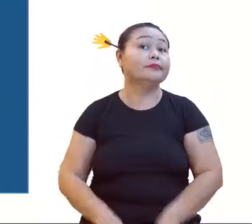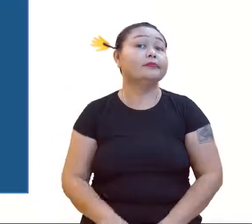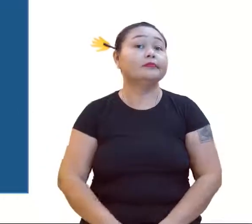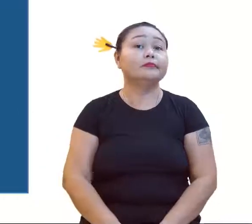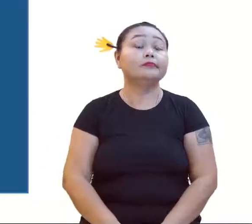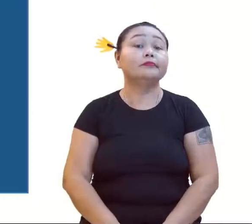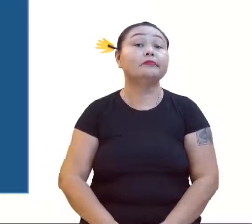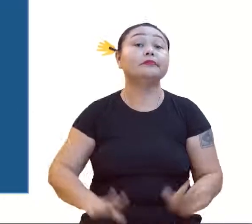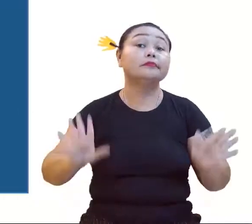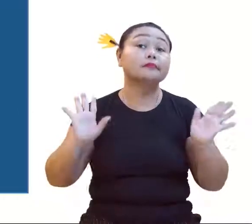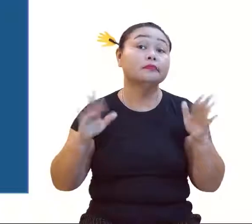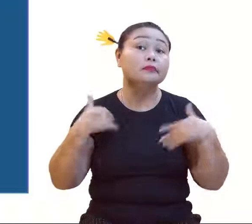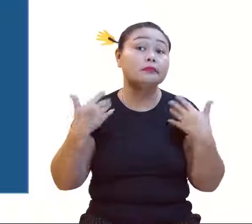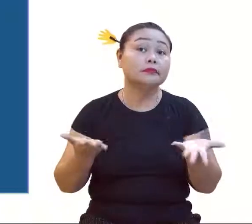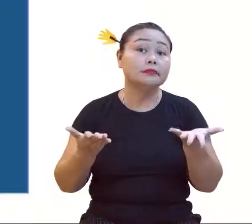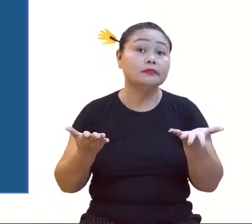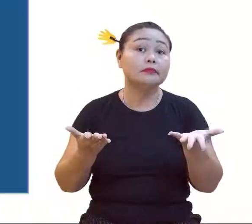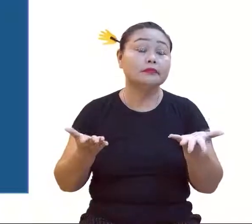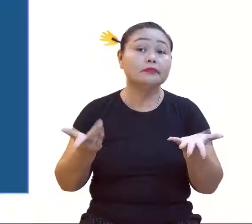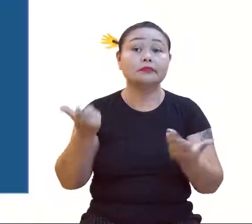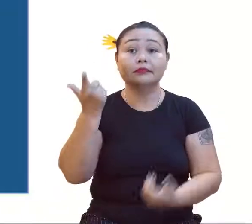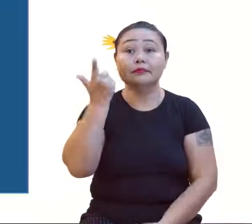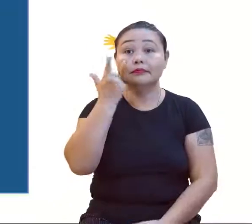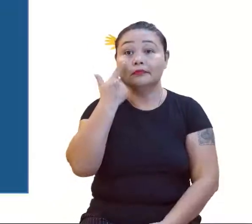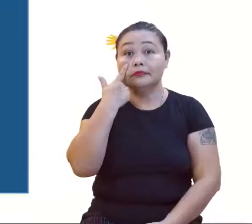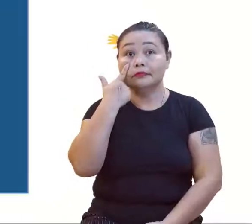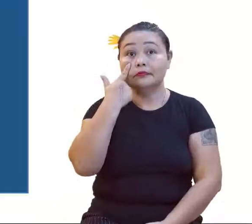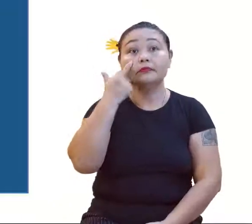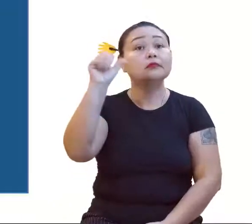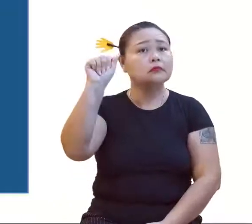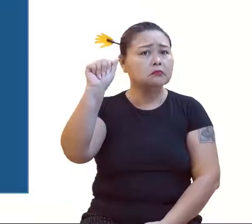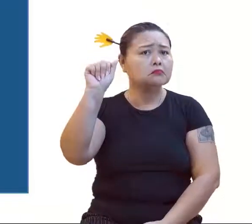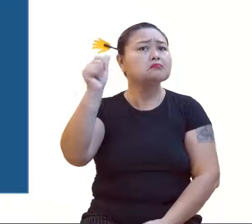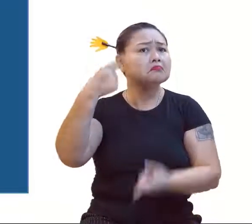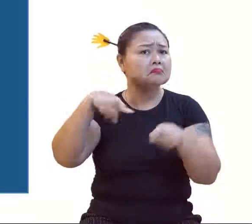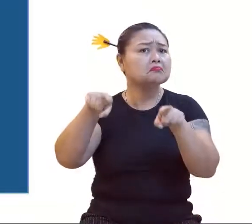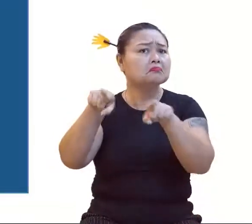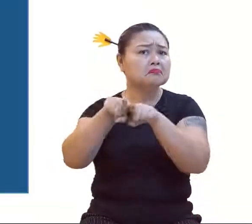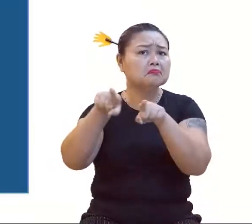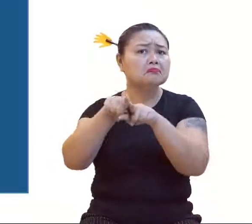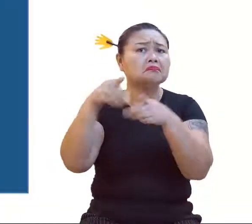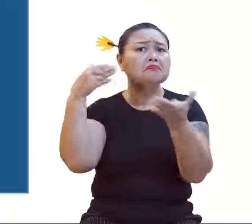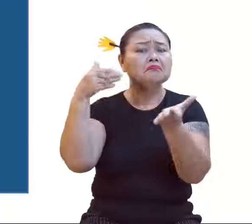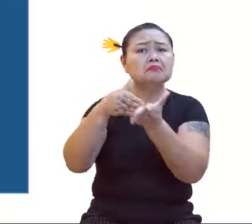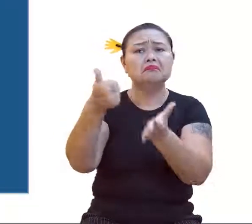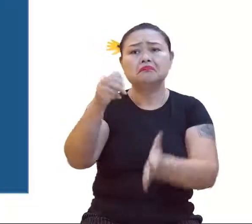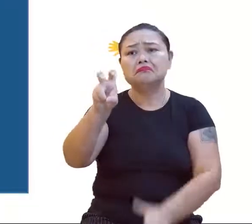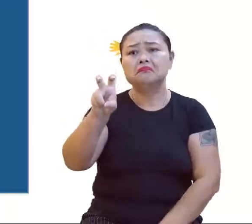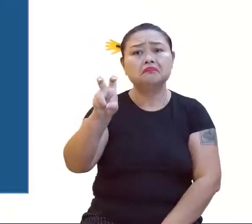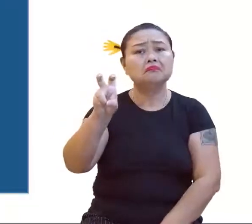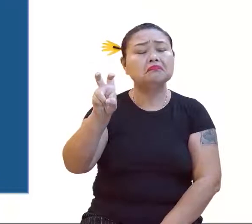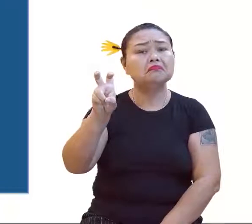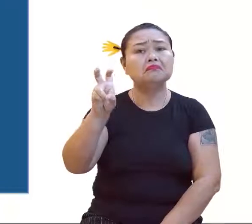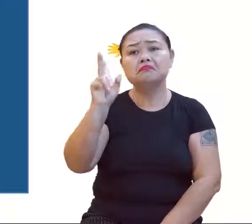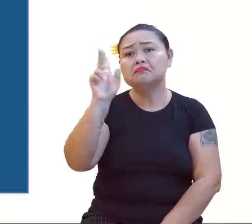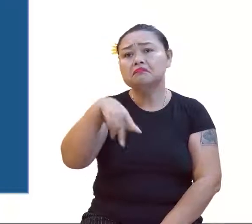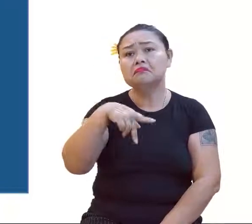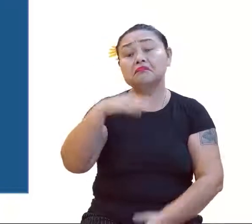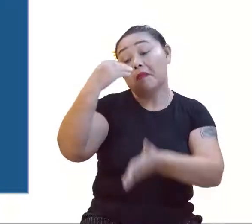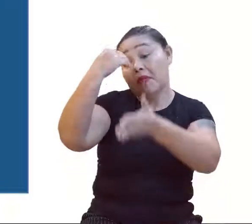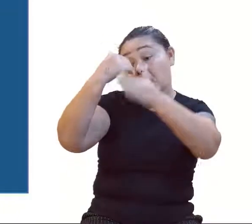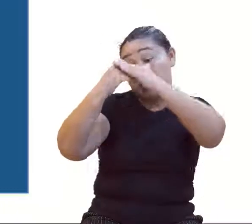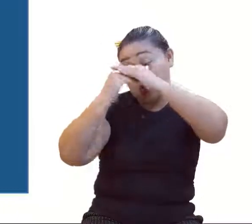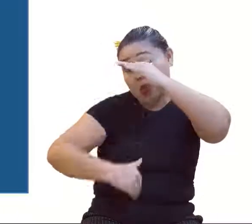Quem mais? Deixa eu ver. Ah, então na letra A também eu vou tirar, porque lá termina com 15. 15 também não é par. Ah, menores que